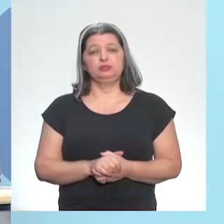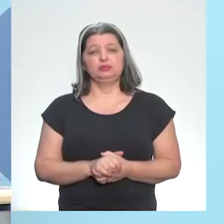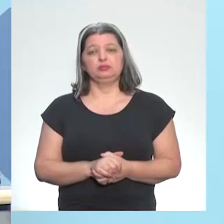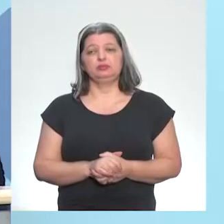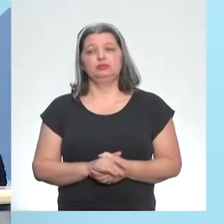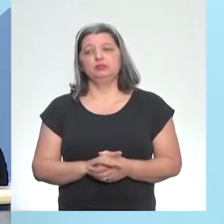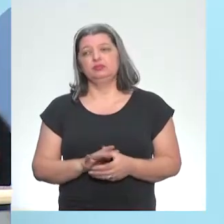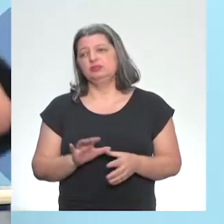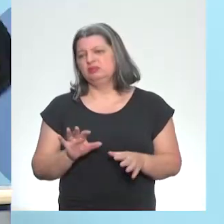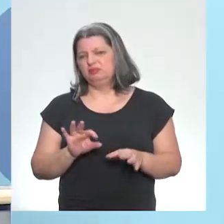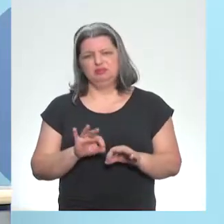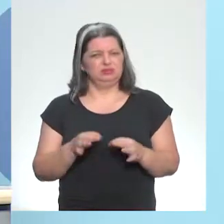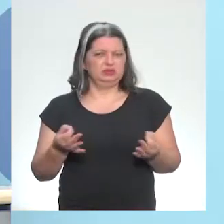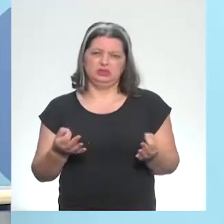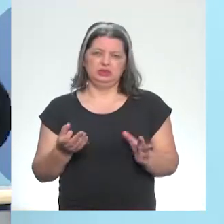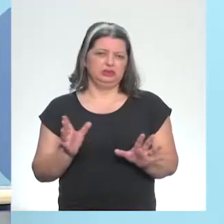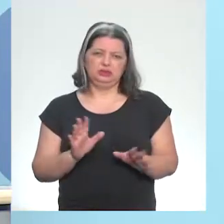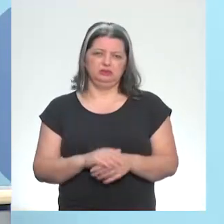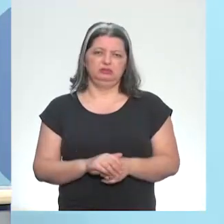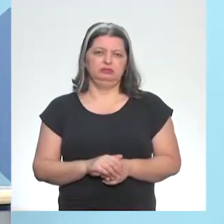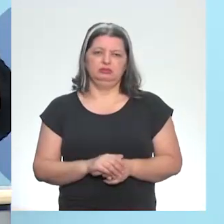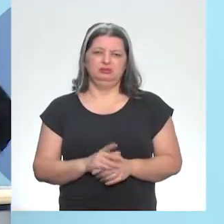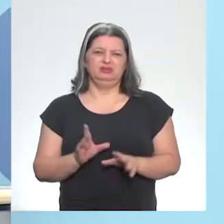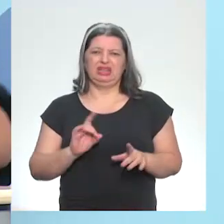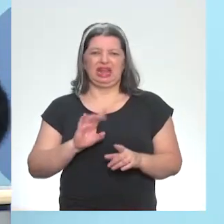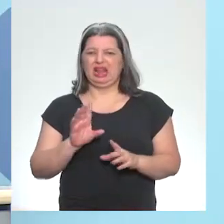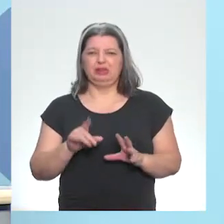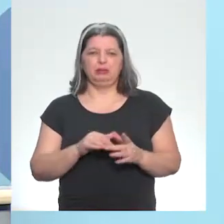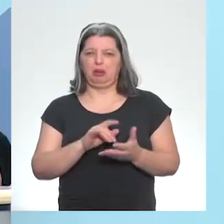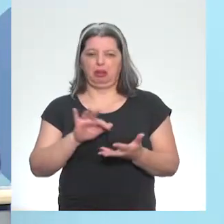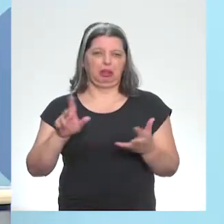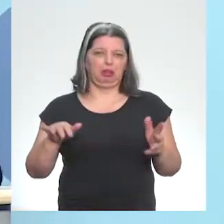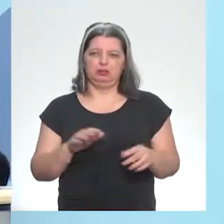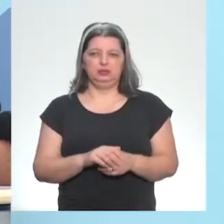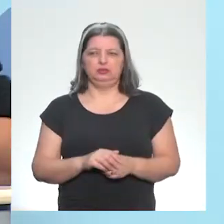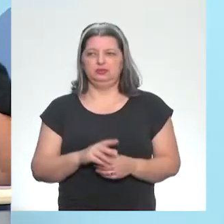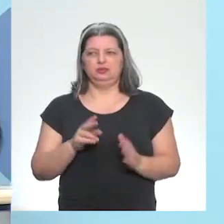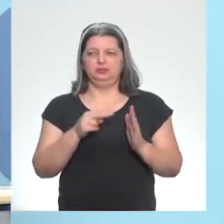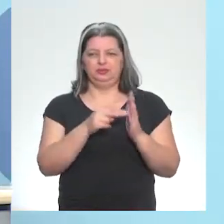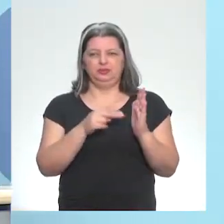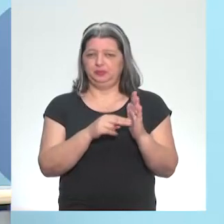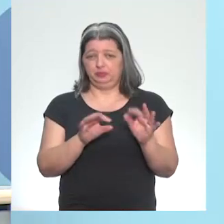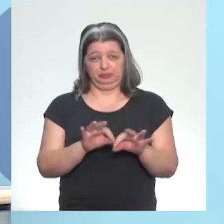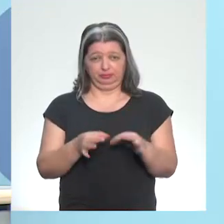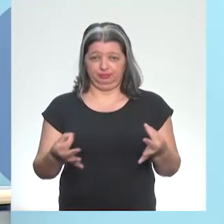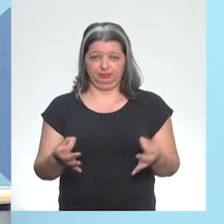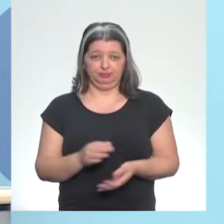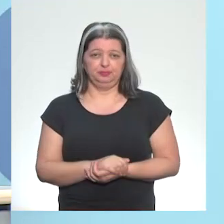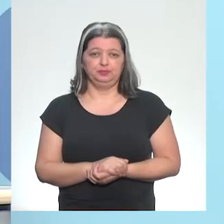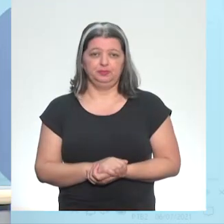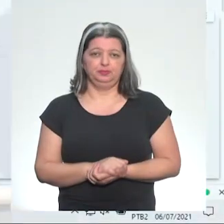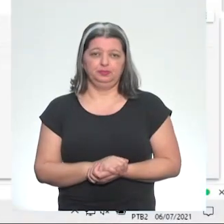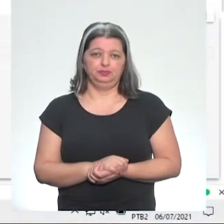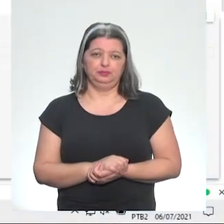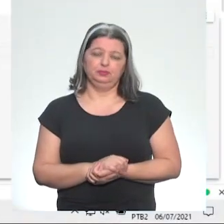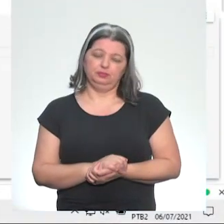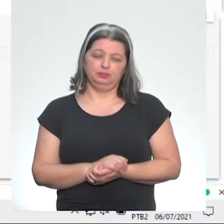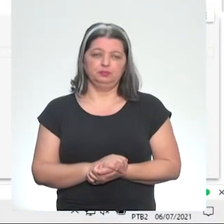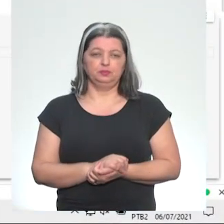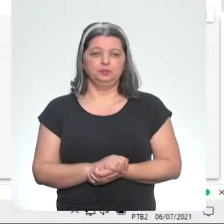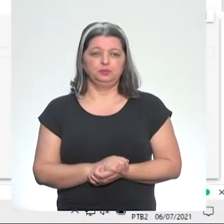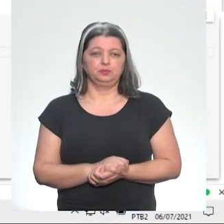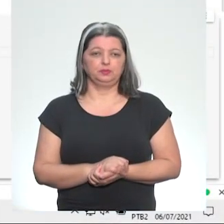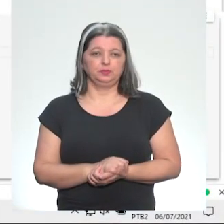quero uma média simples, não quero média aritmética, arredondamento, nota por peso. Não, eu quero uma média arredondada ali, uma média